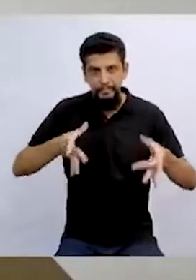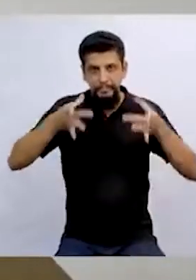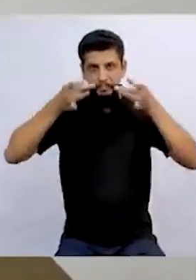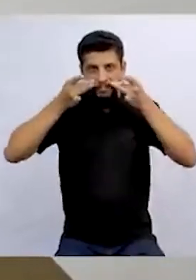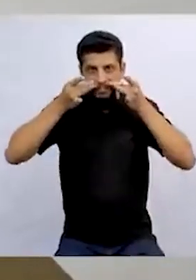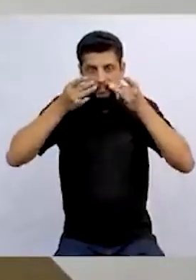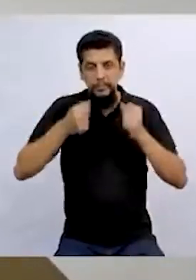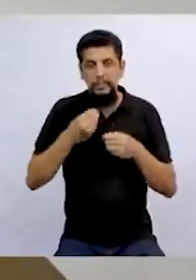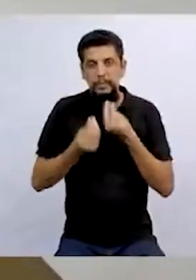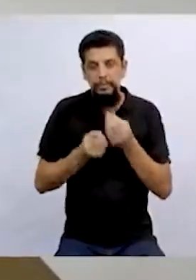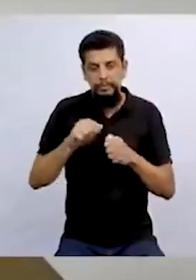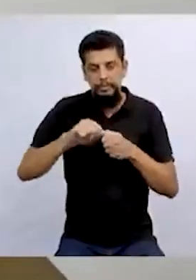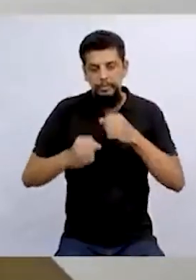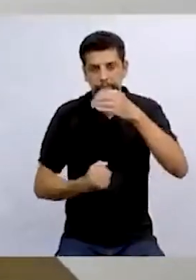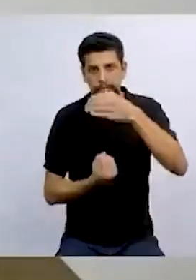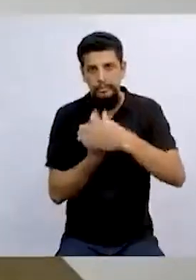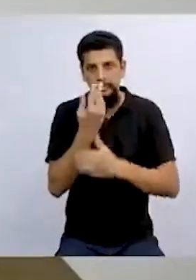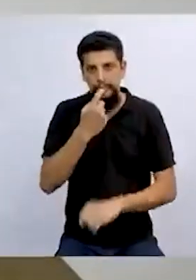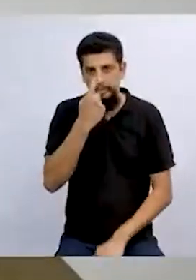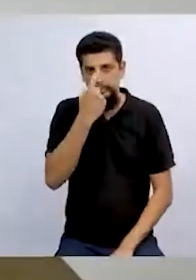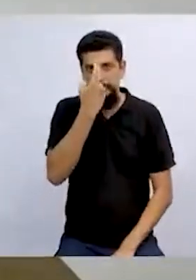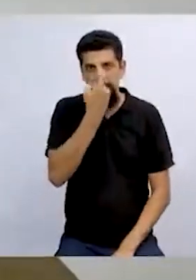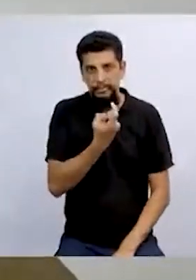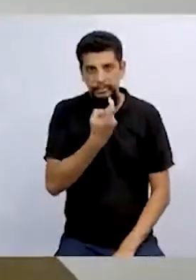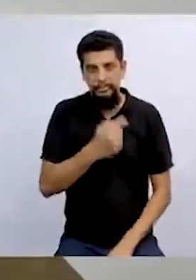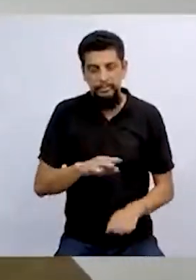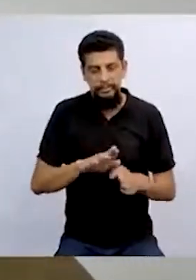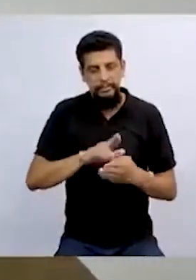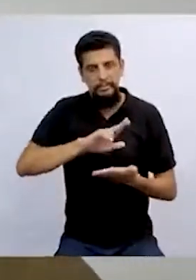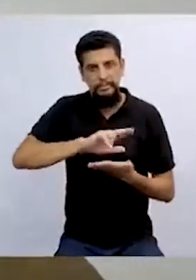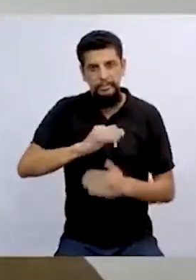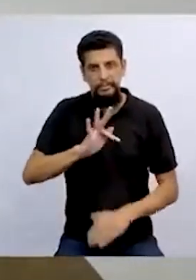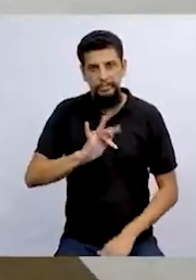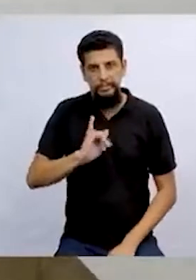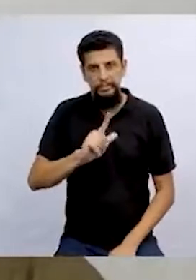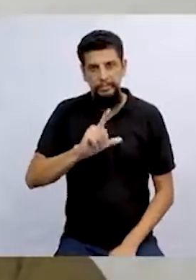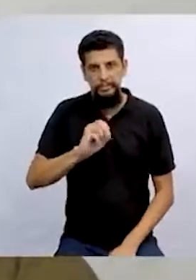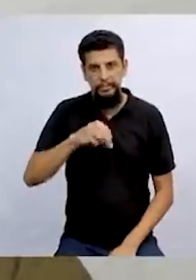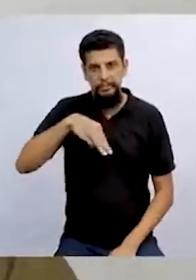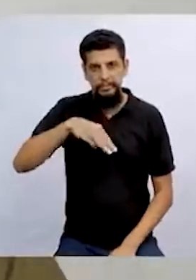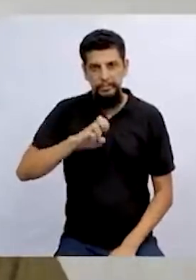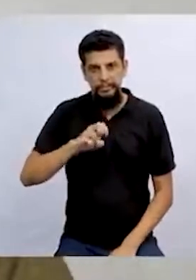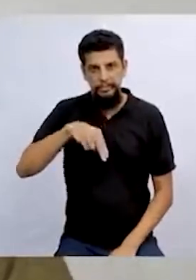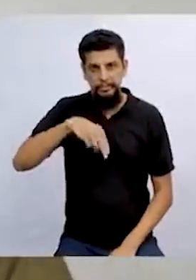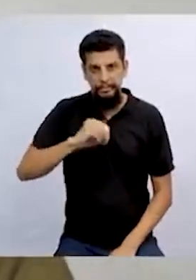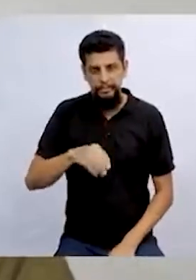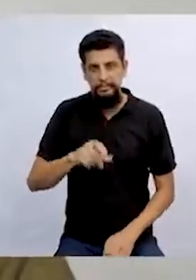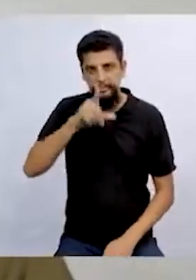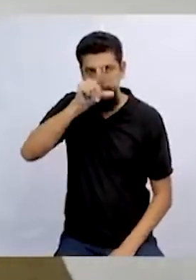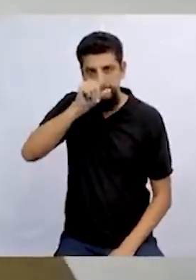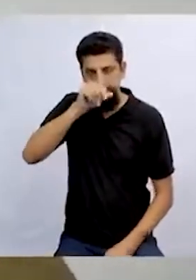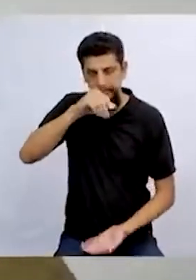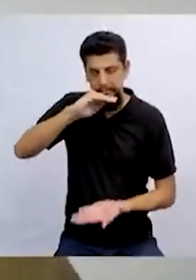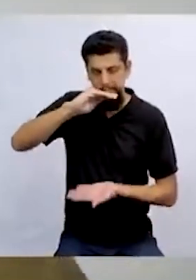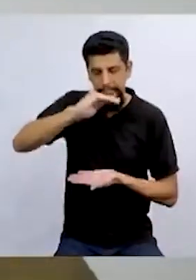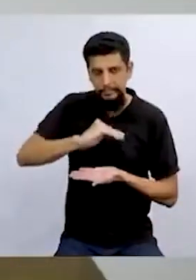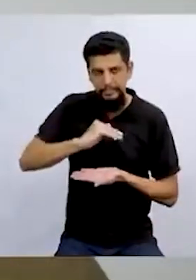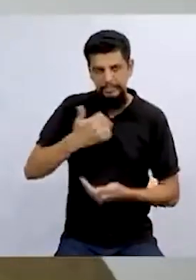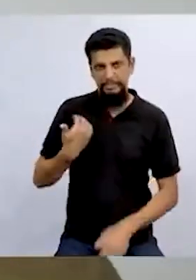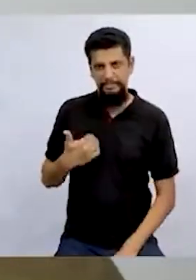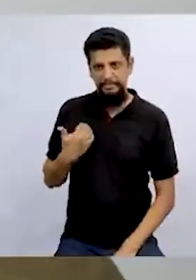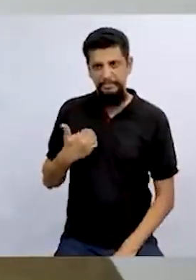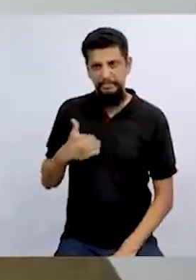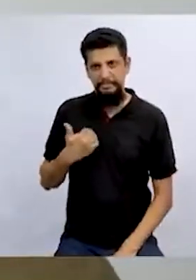como surgiu a bruxa, como surgiu o Filomenos, como surgiu o Pintinho Ruivo de Raiva. Querem saber?